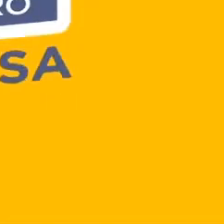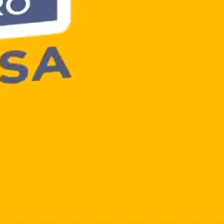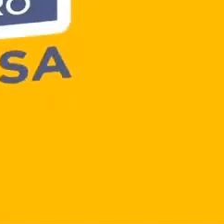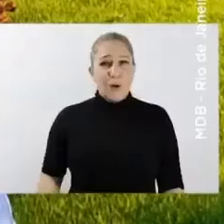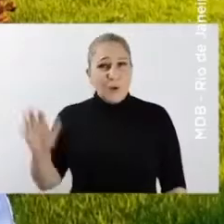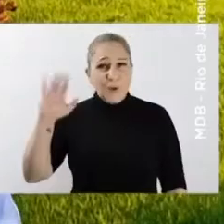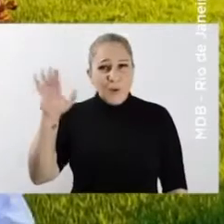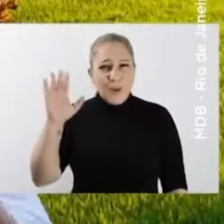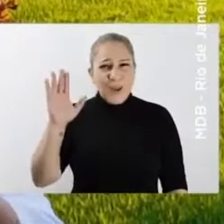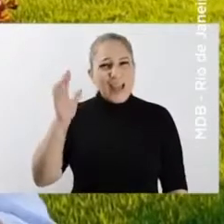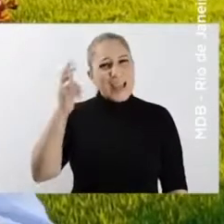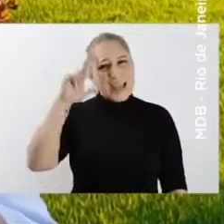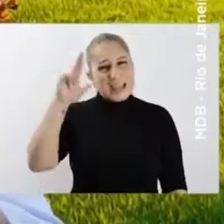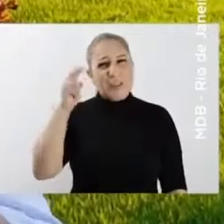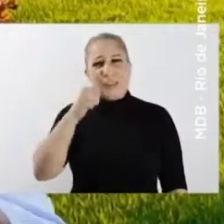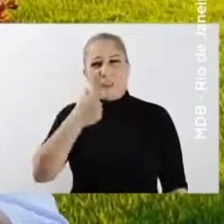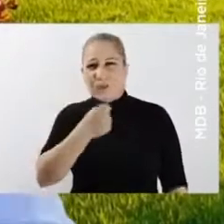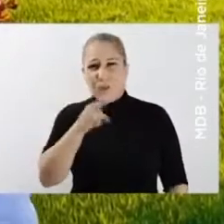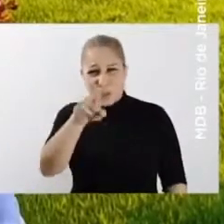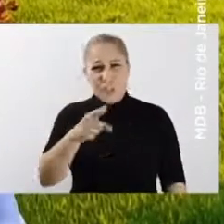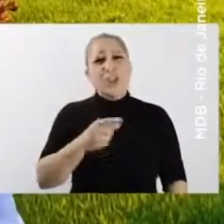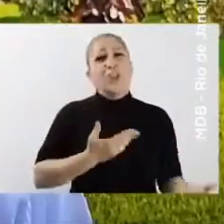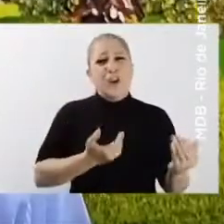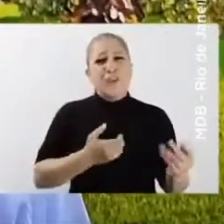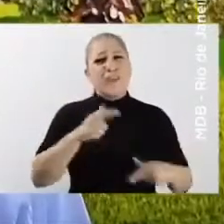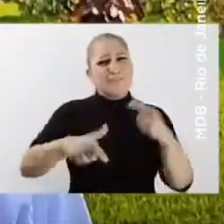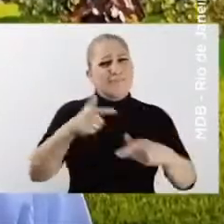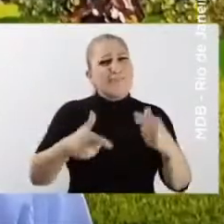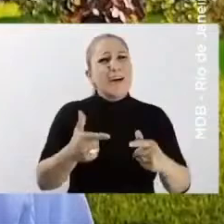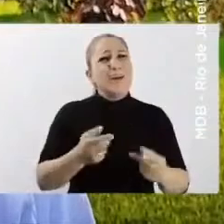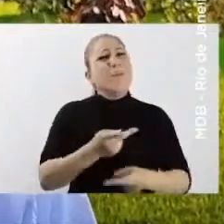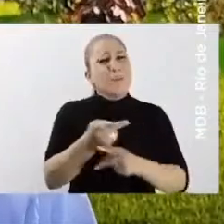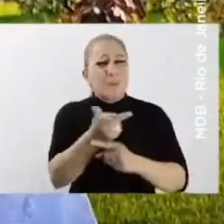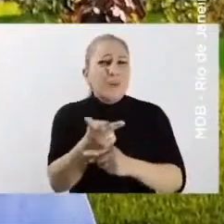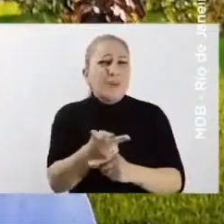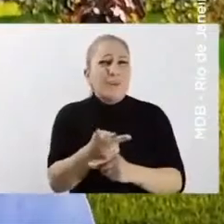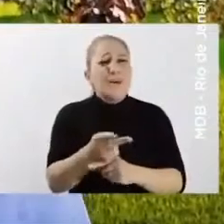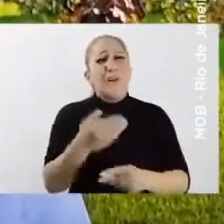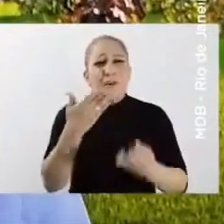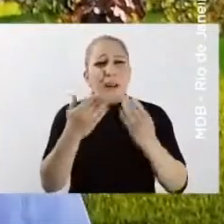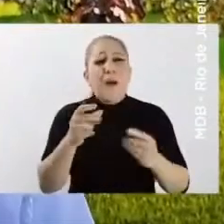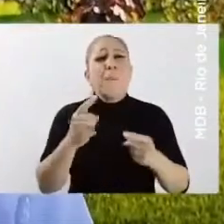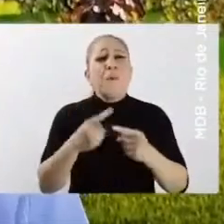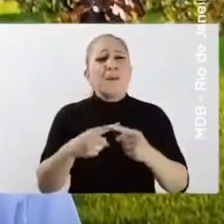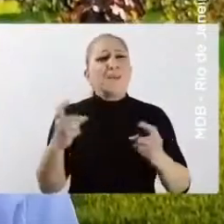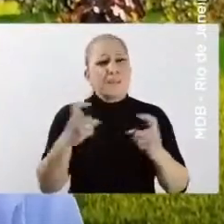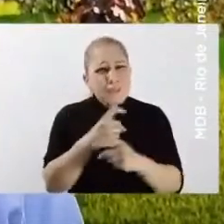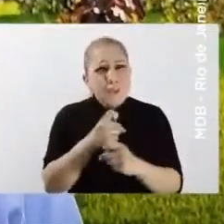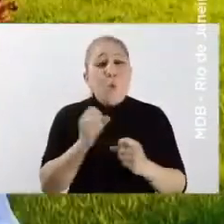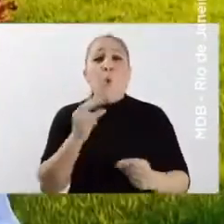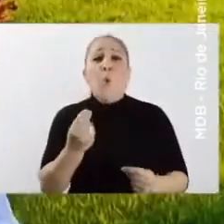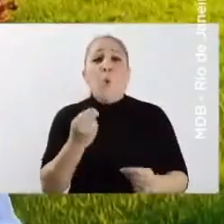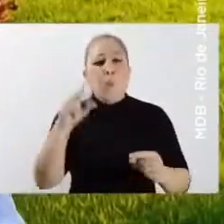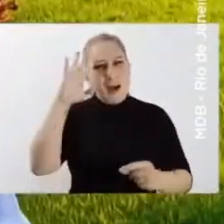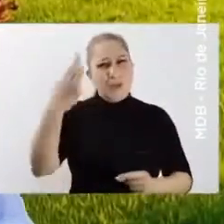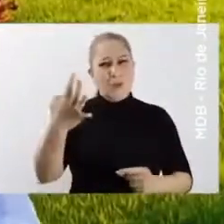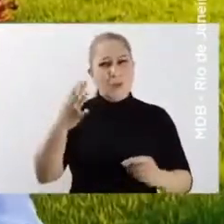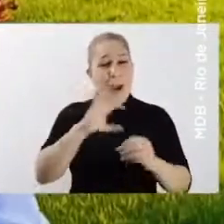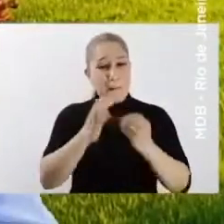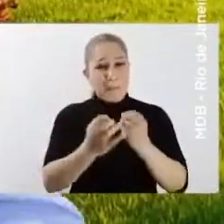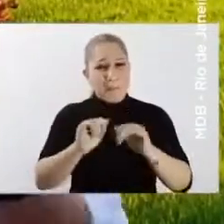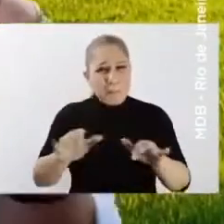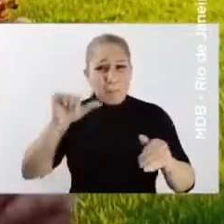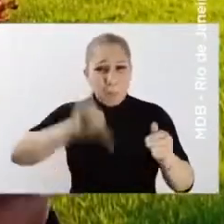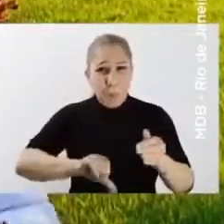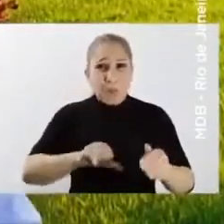Boa tarde, senhora. Ou senhora, você que é jovem, busca emprego e não encontra. Nosso papo reto de hoje, vamos falar por que está difícil e como é que a gente resolve. A pandemia, na verdade,